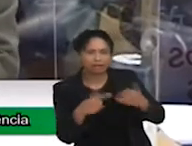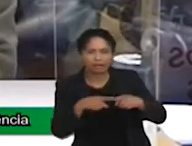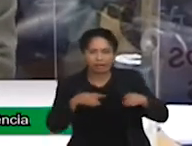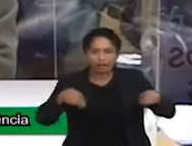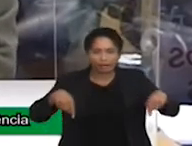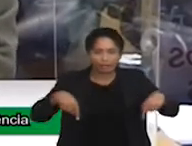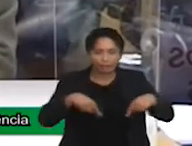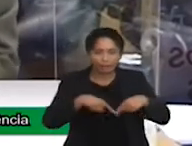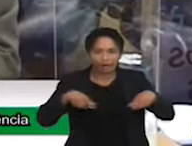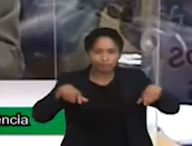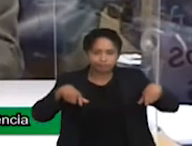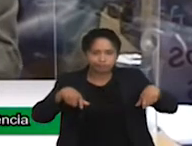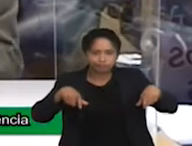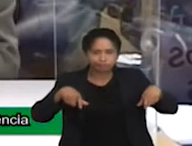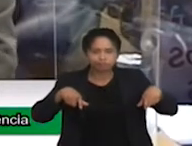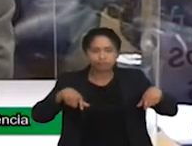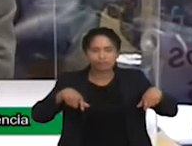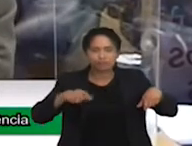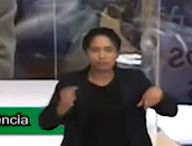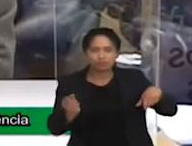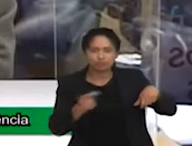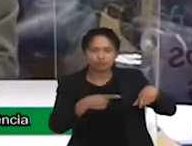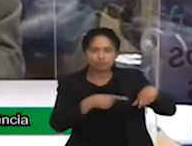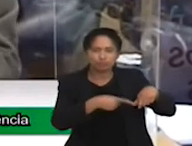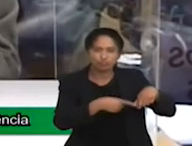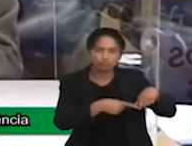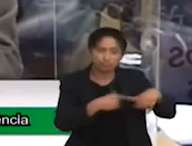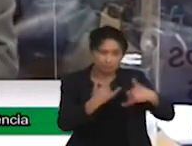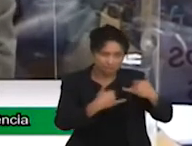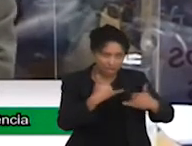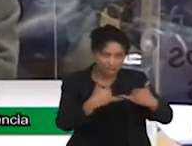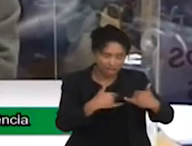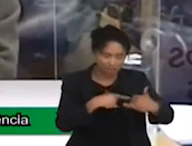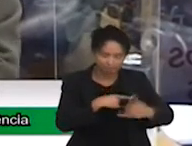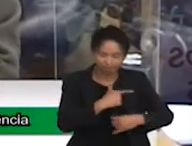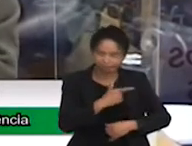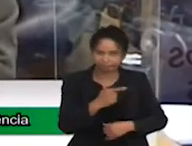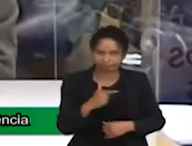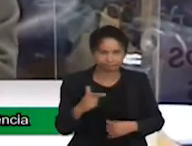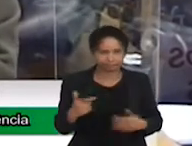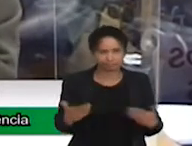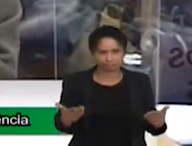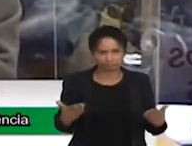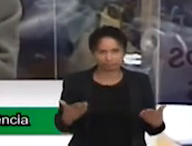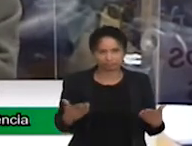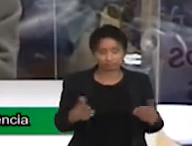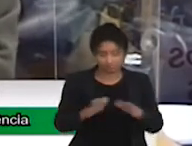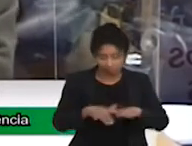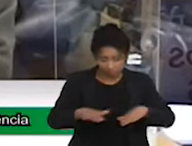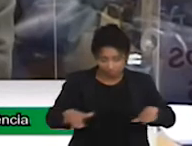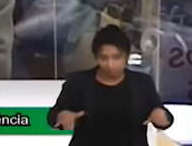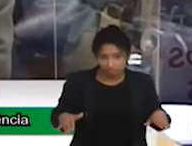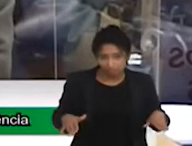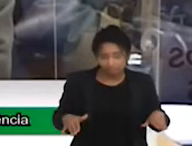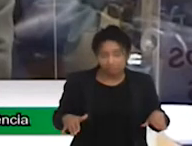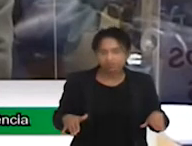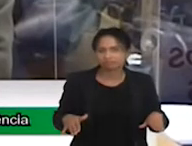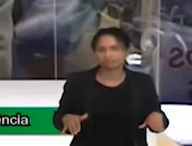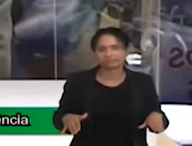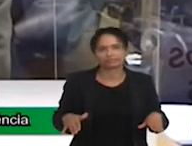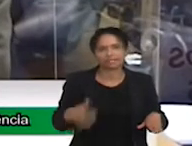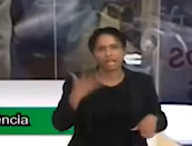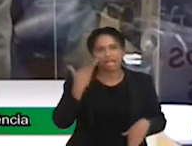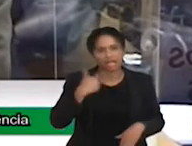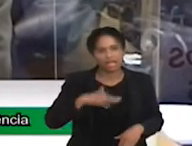Tinha amigos, mas eu não tinha tempo. A infância era muito restrita, e ela passou. Hoje eu não carrego frustrações,